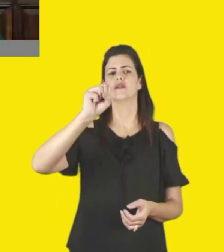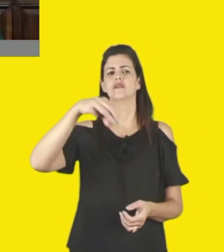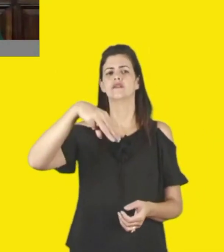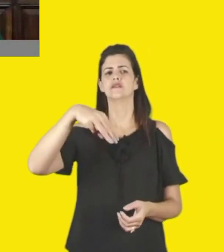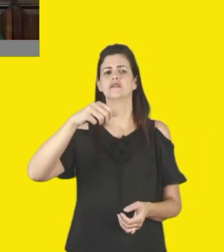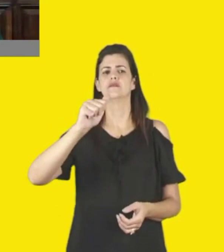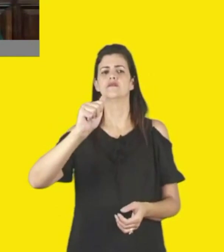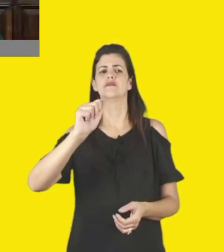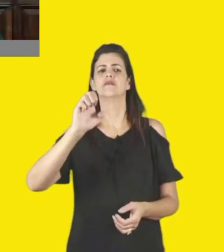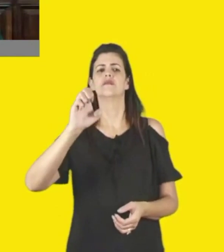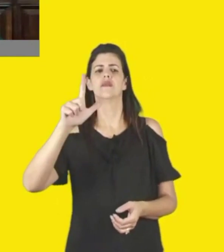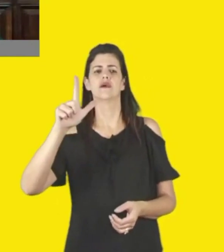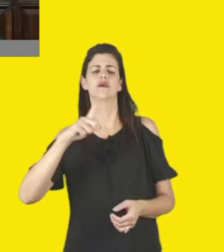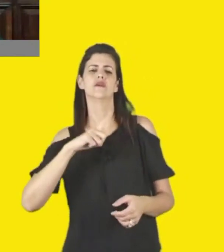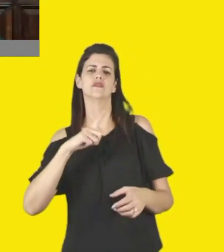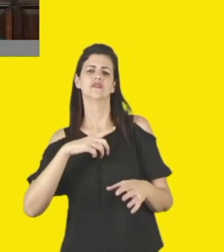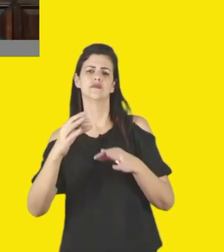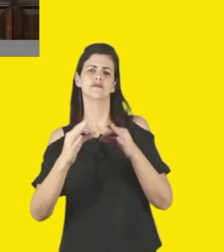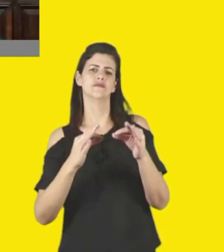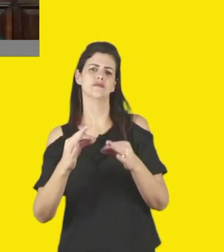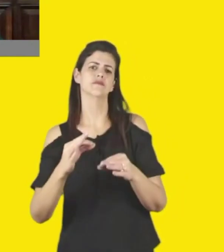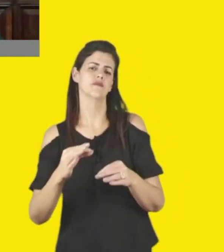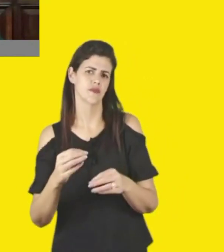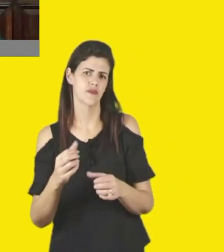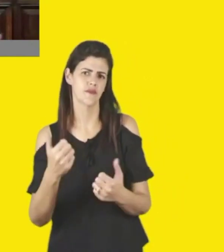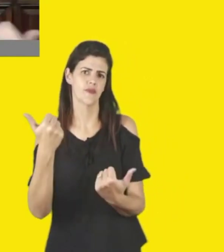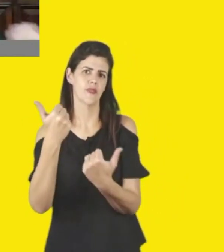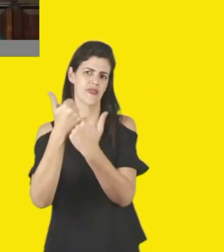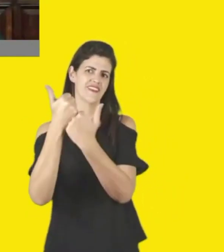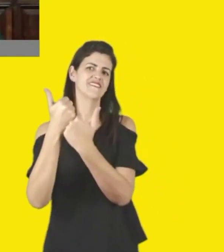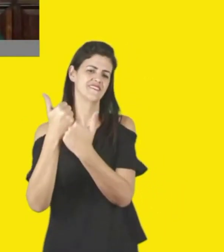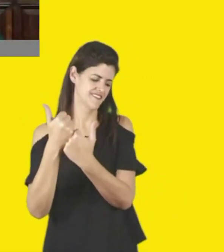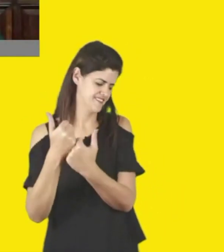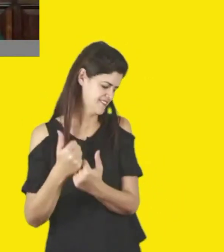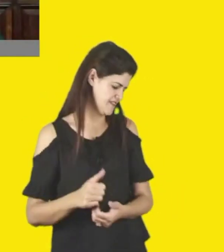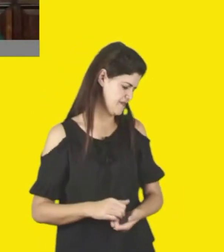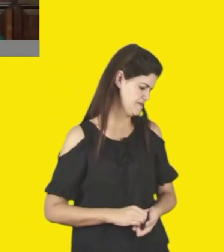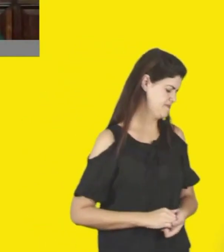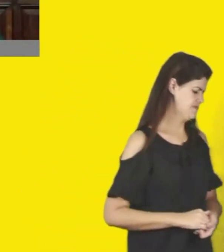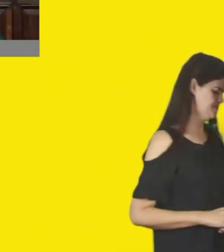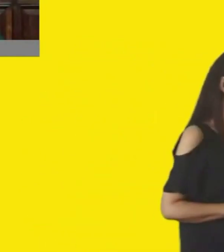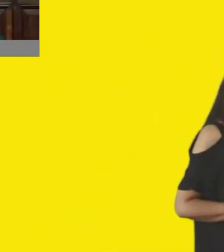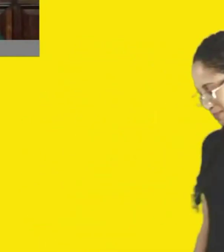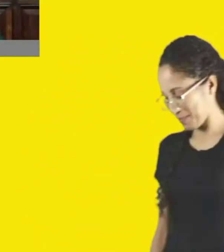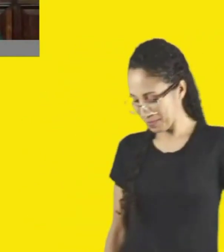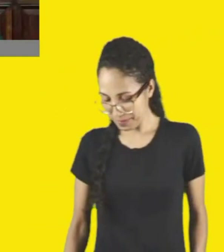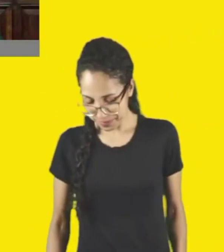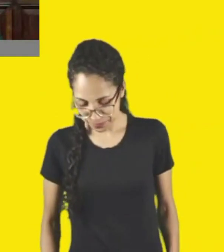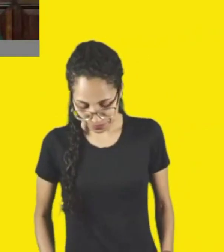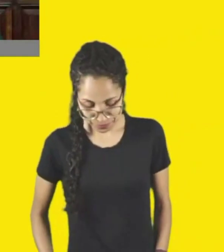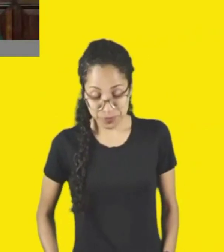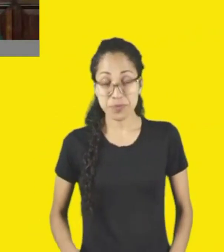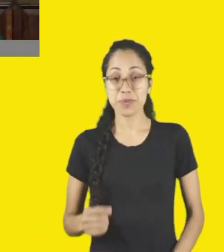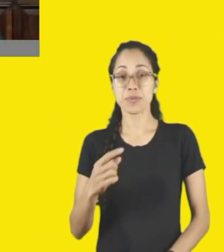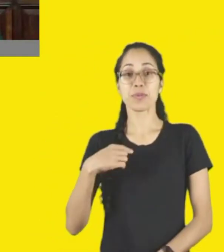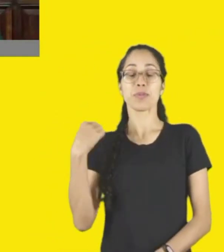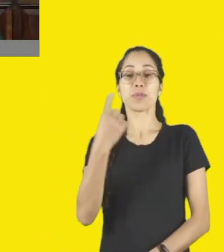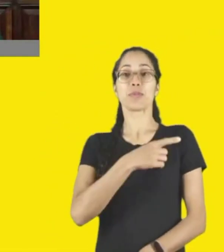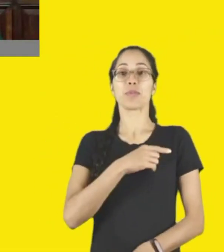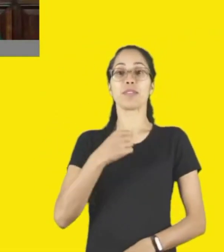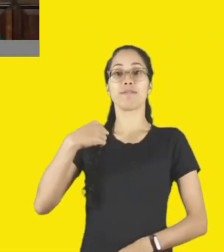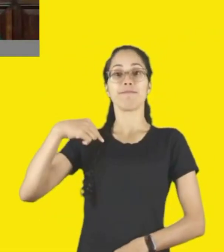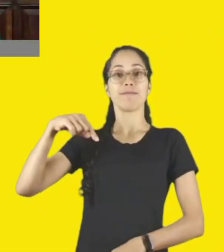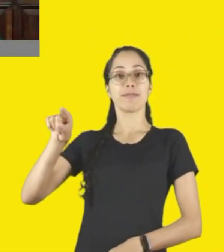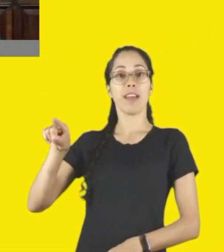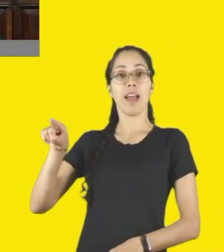um projeto de desenvolvimento de corpo que a gente ia para a Viena, não era para passeio,